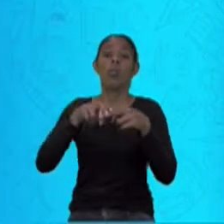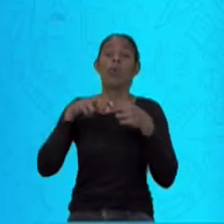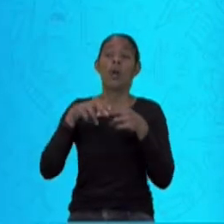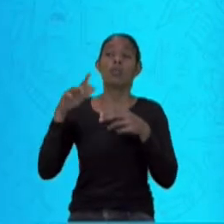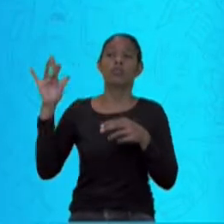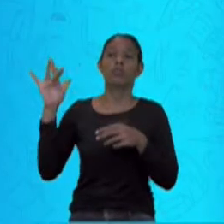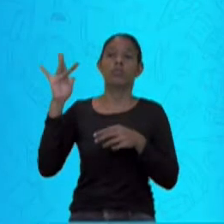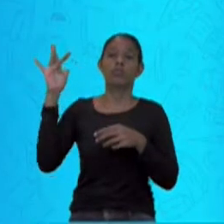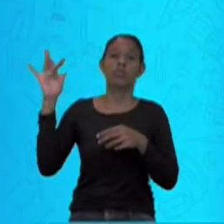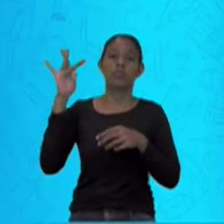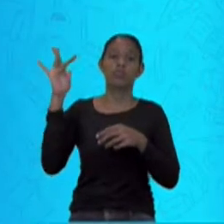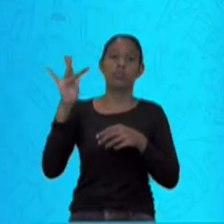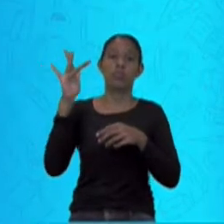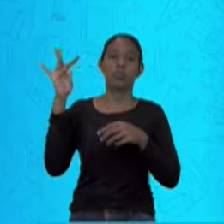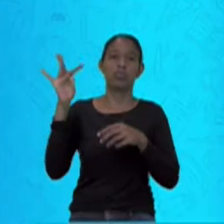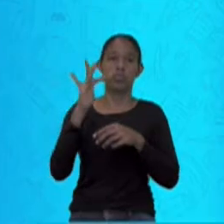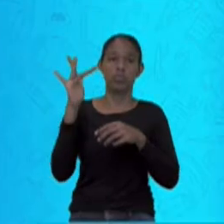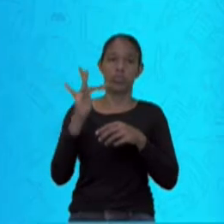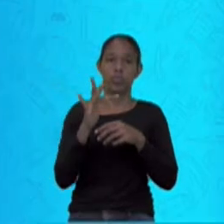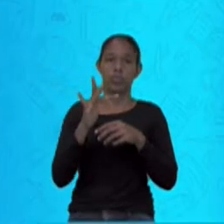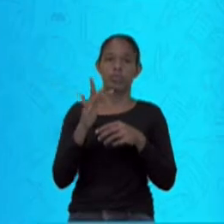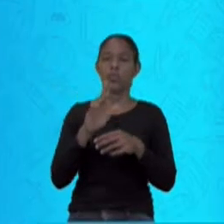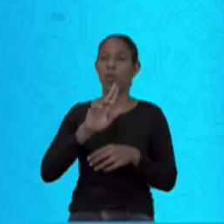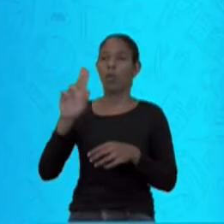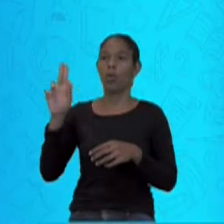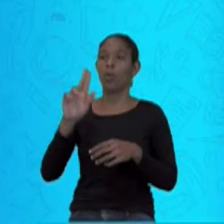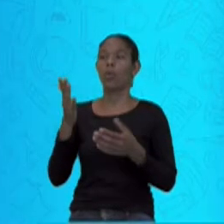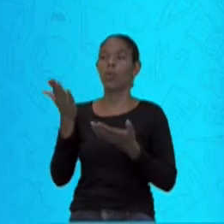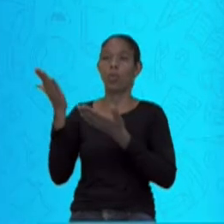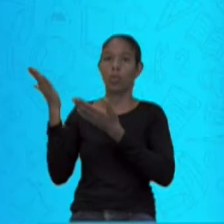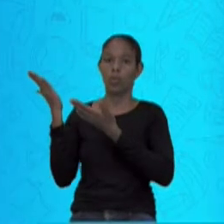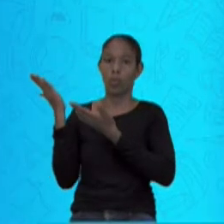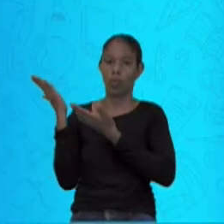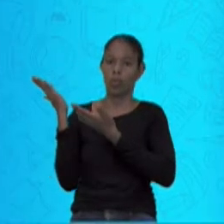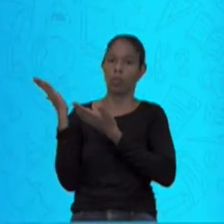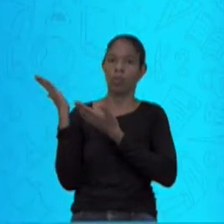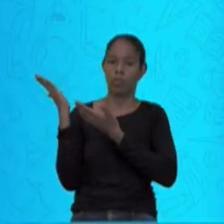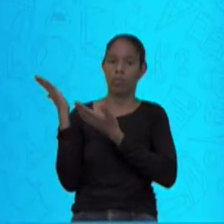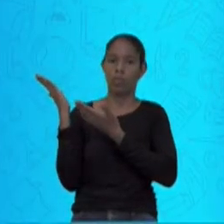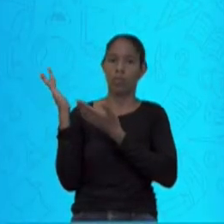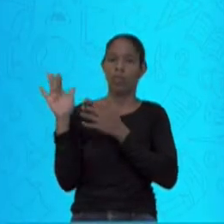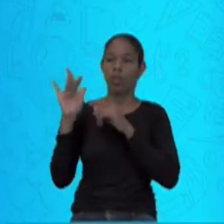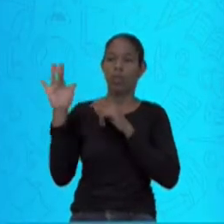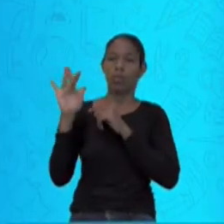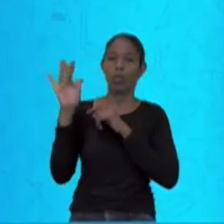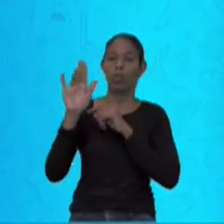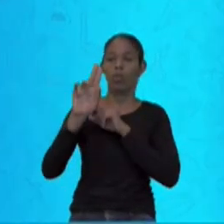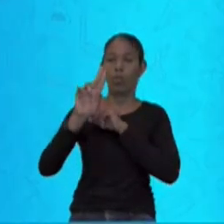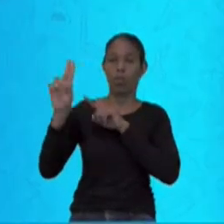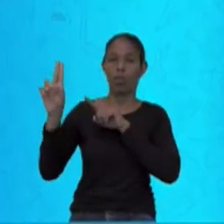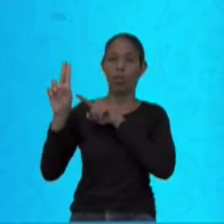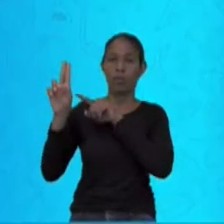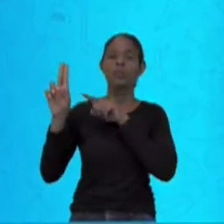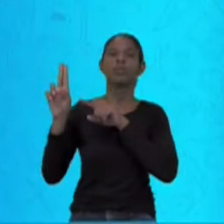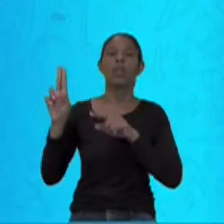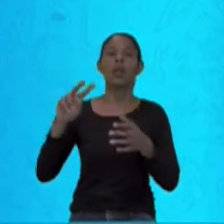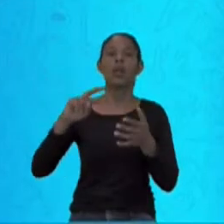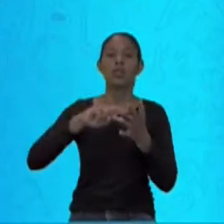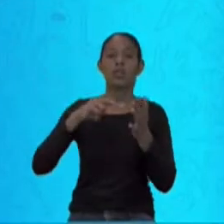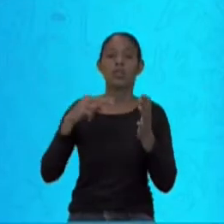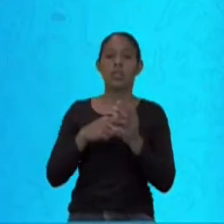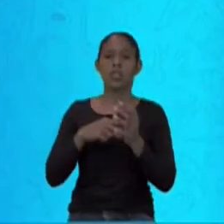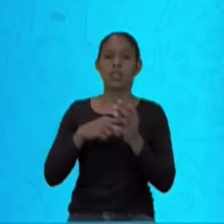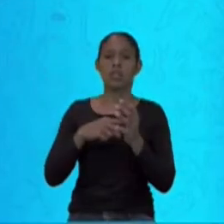O termo Aedes aegypti significa, em grego, o odioso do Egito. Perceba, Aedes já é